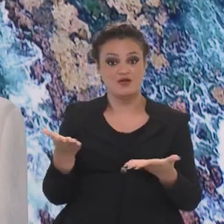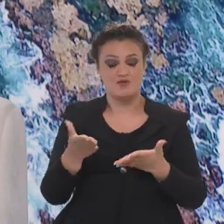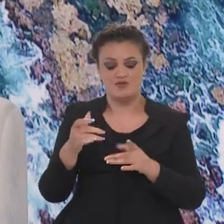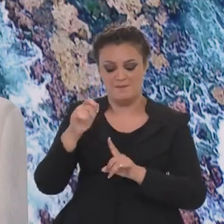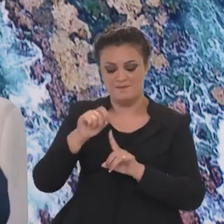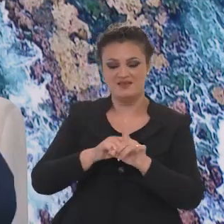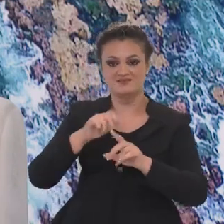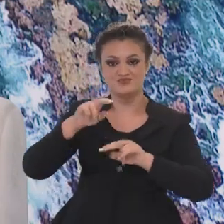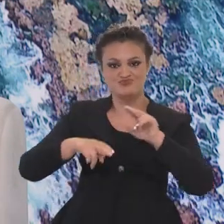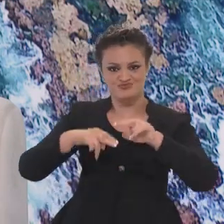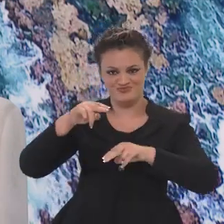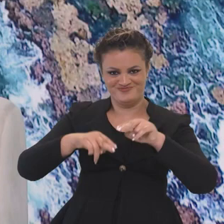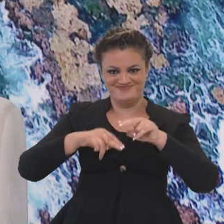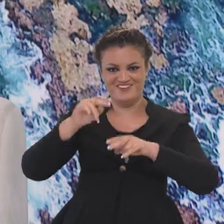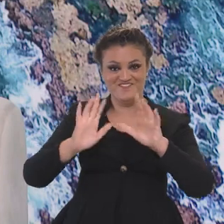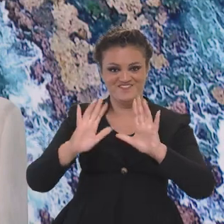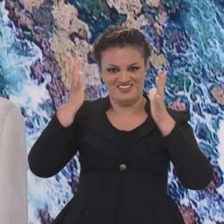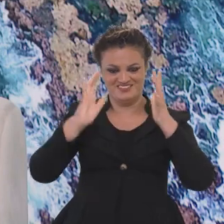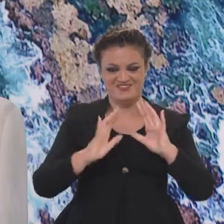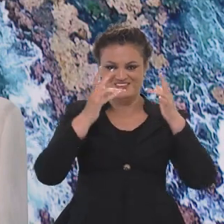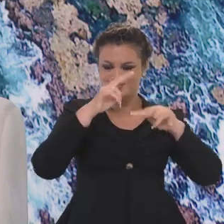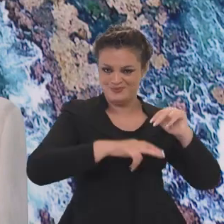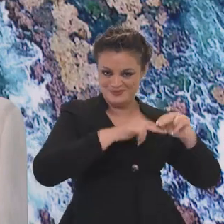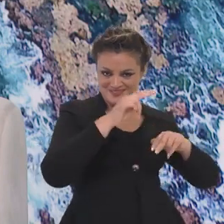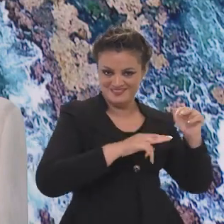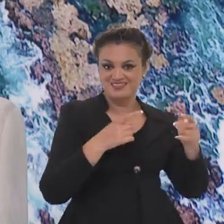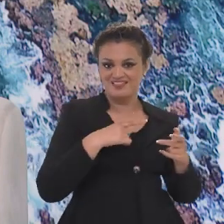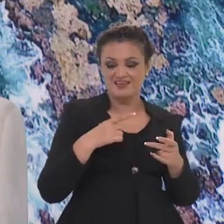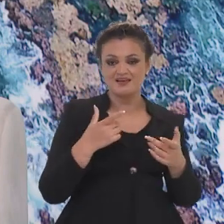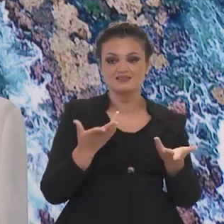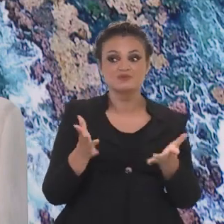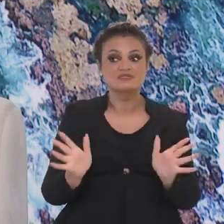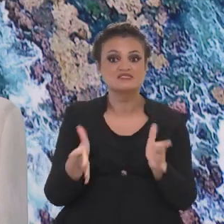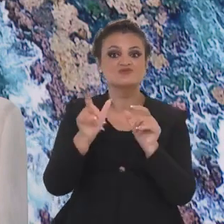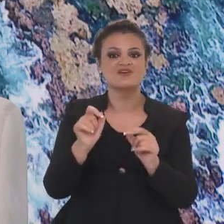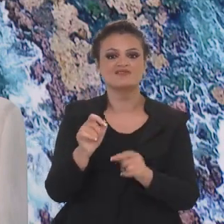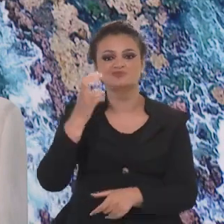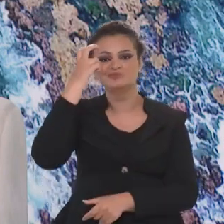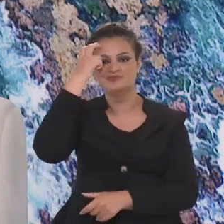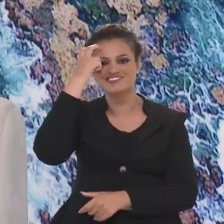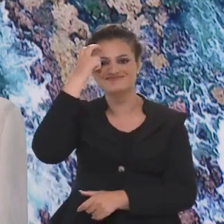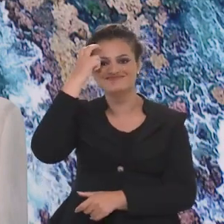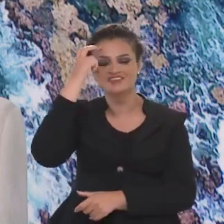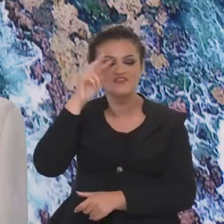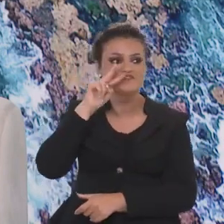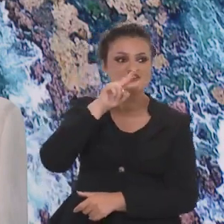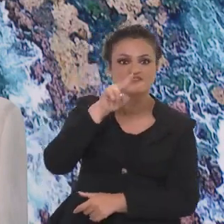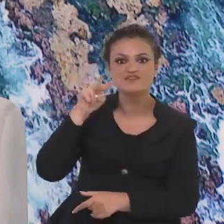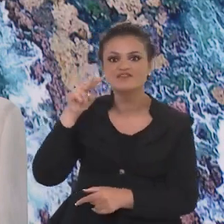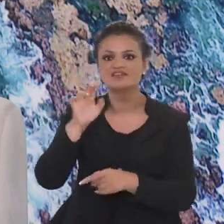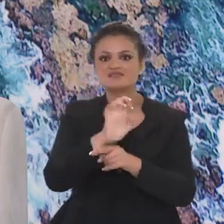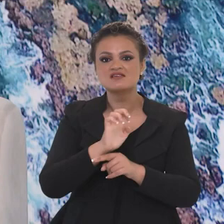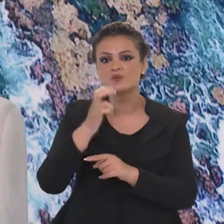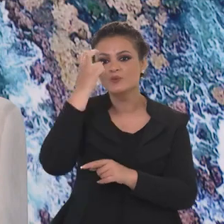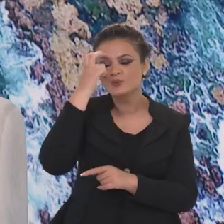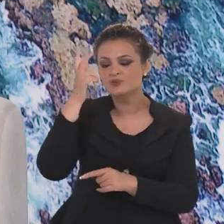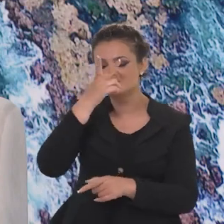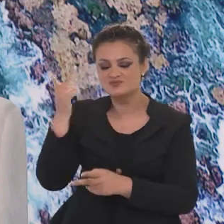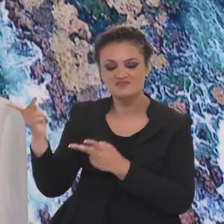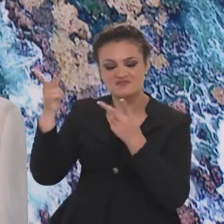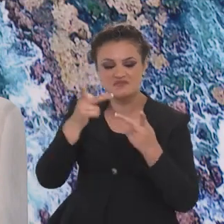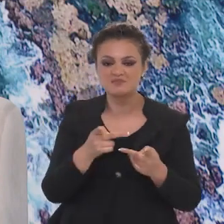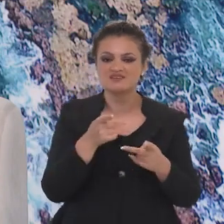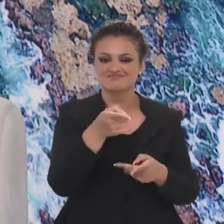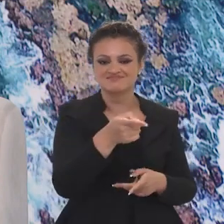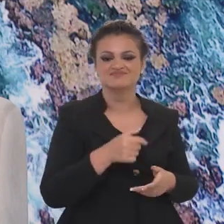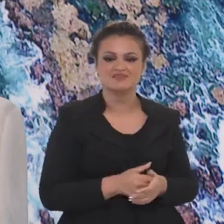exemplo, agora, no meio do ano, a está entrando nas festas juninas, nas festividades, e a cultura é um grande elemento para o turismo, né? Para você ter uma ideia,